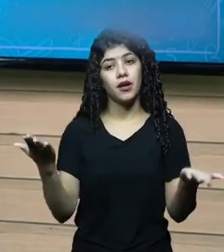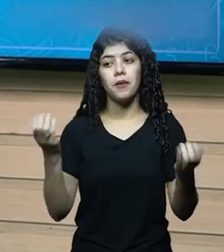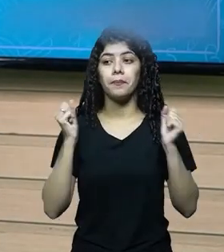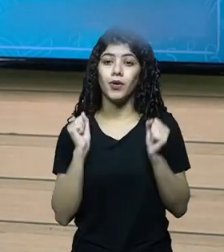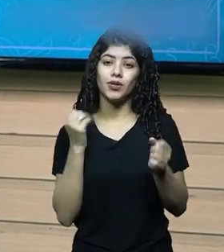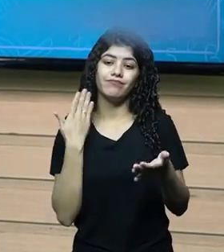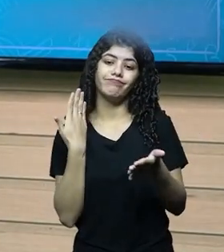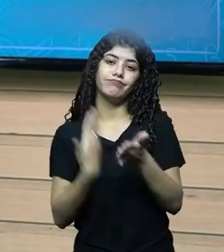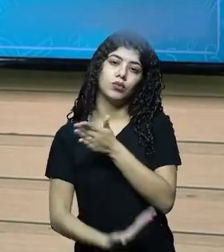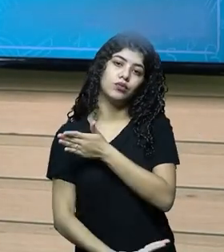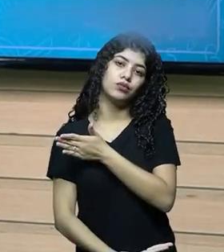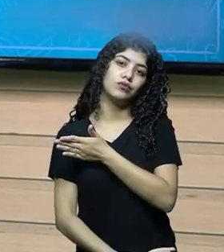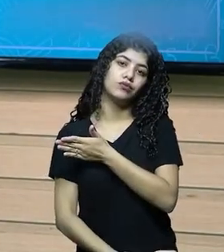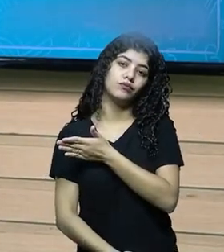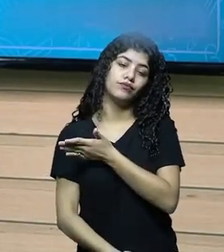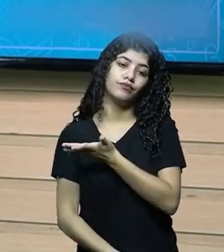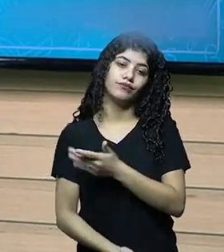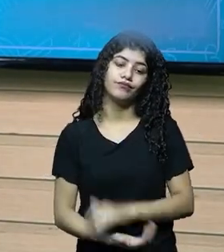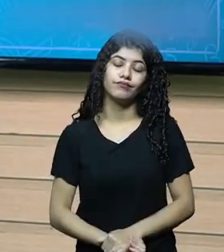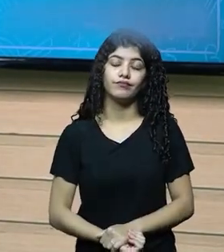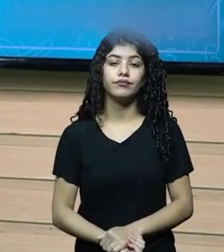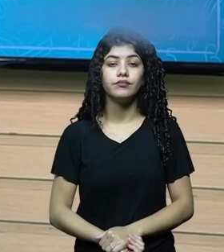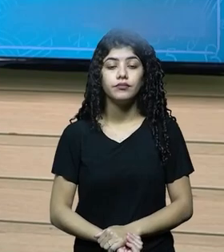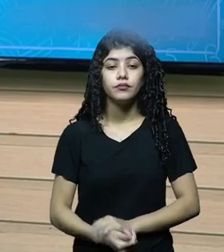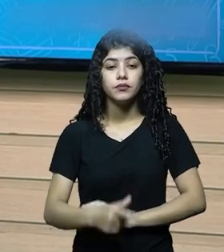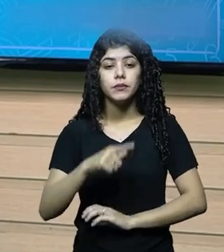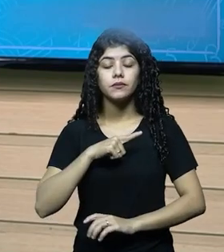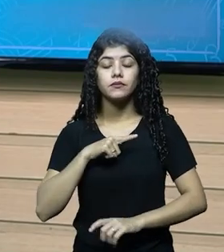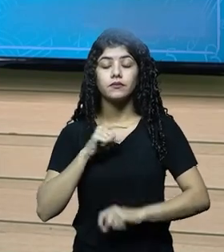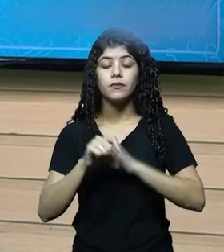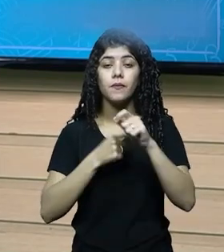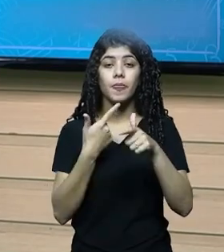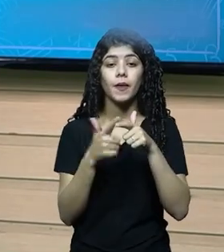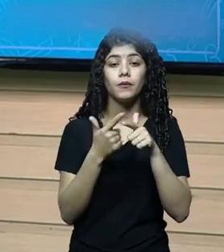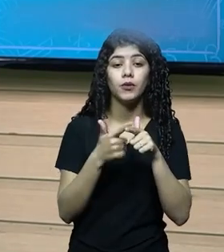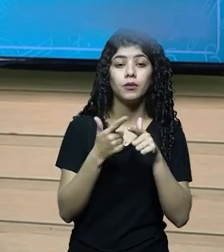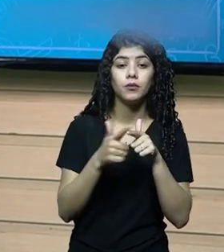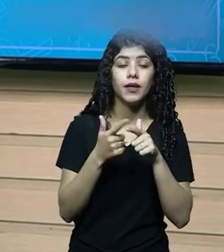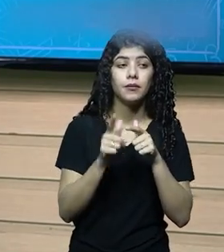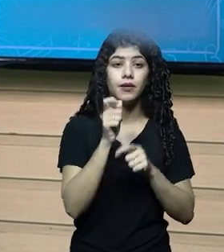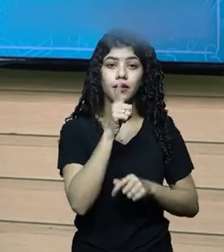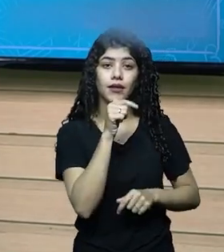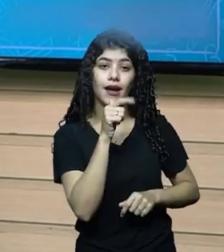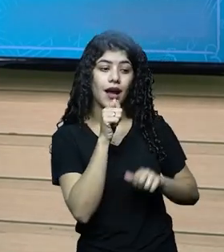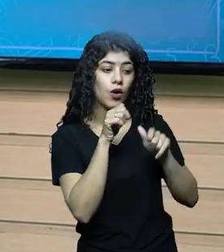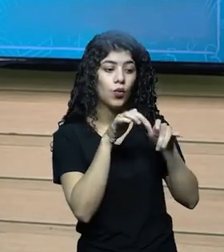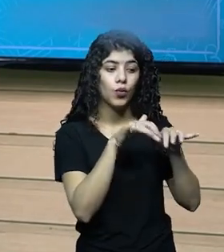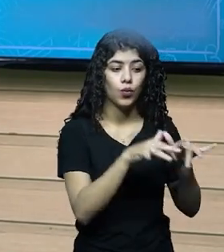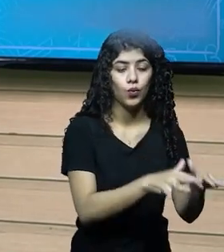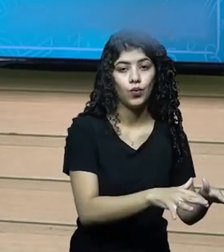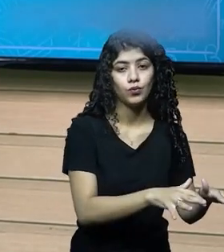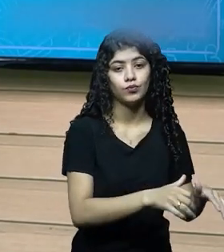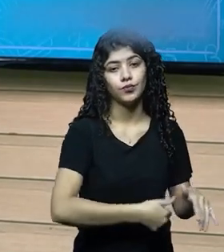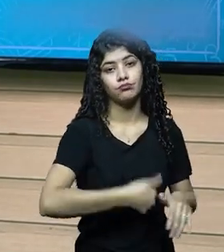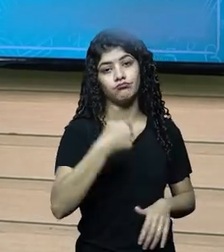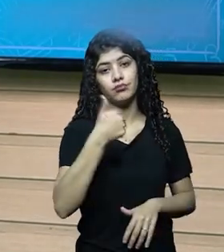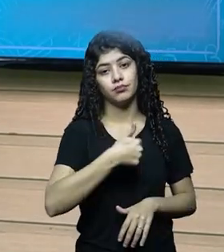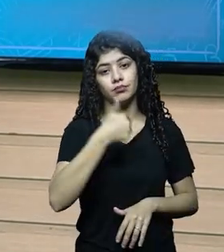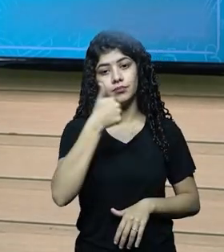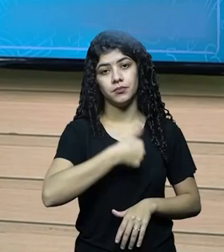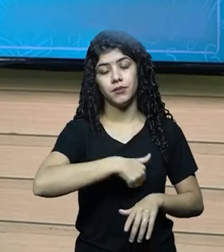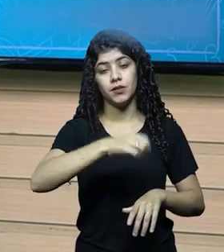comprometido. Uma parte, digamos que houve um problema no sistema de irrigação, no primeiro